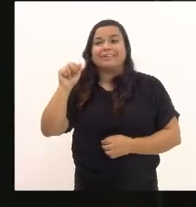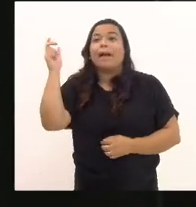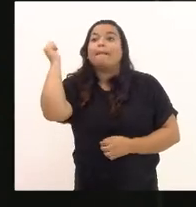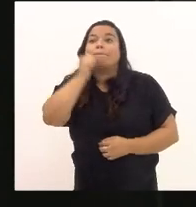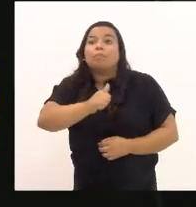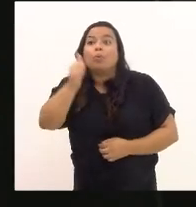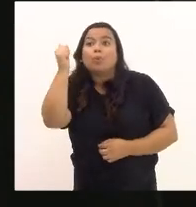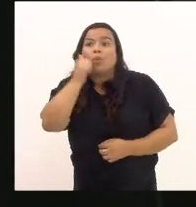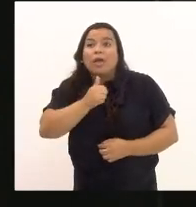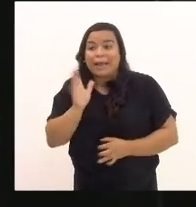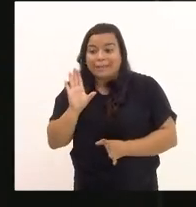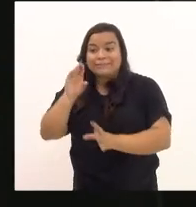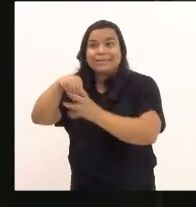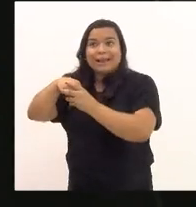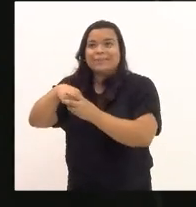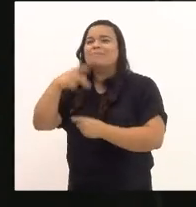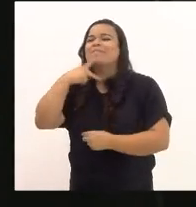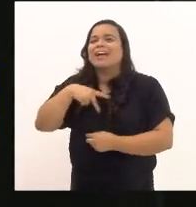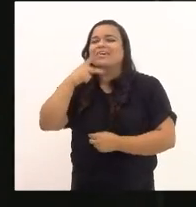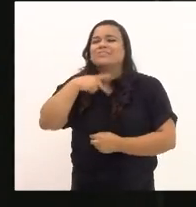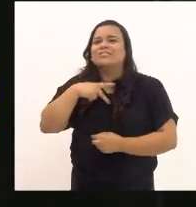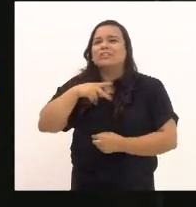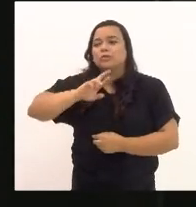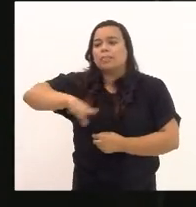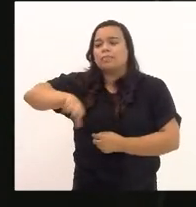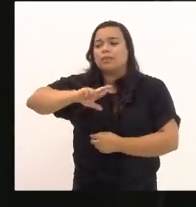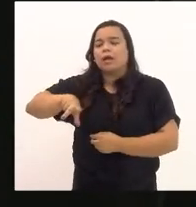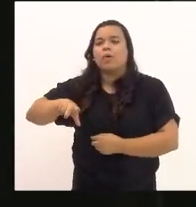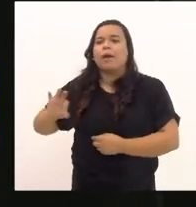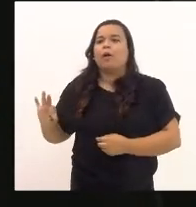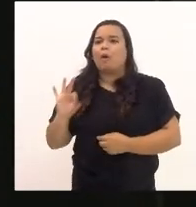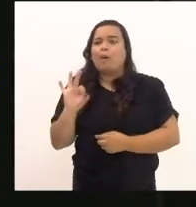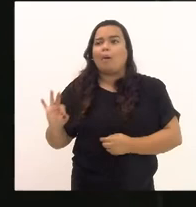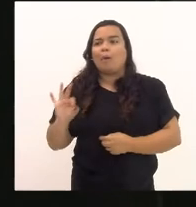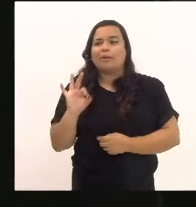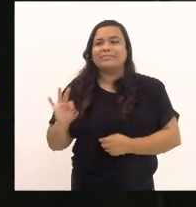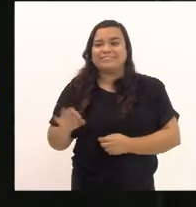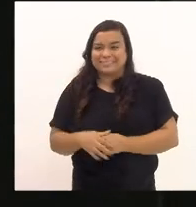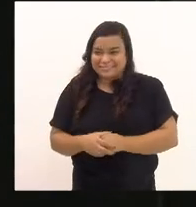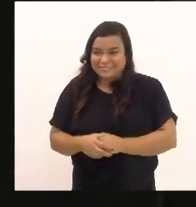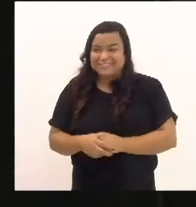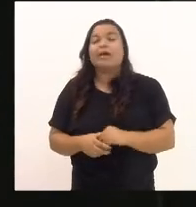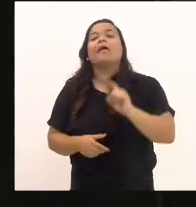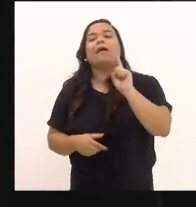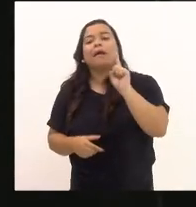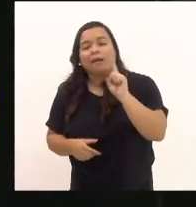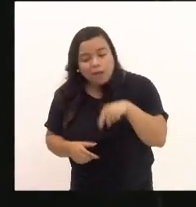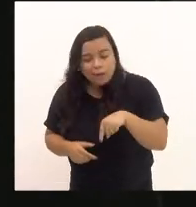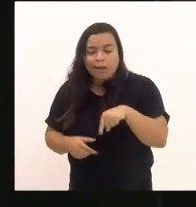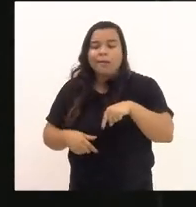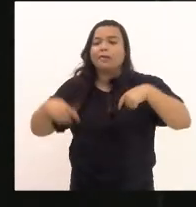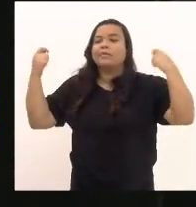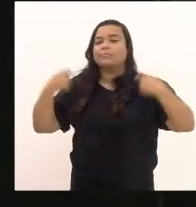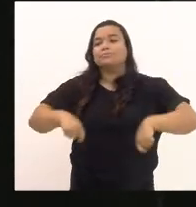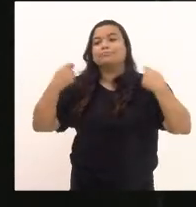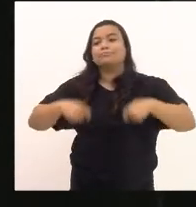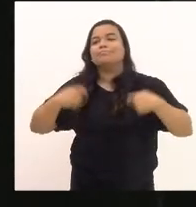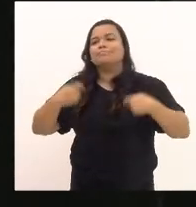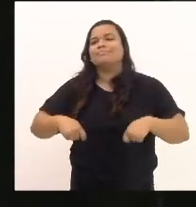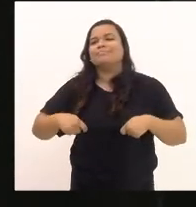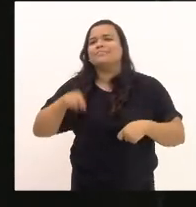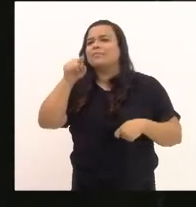a mulher no Republicanos ela é uma necessidade. Essa tem sido a fala constante do nosso presidente